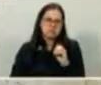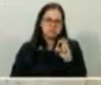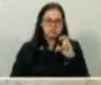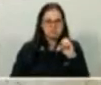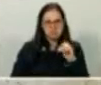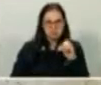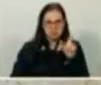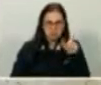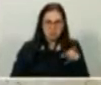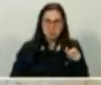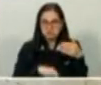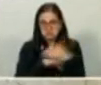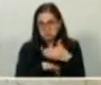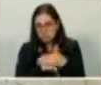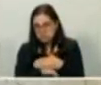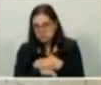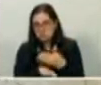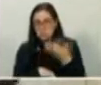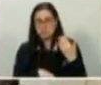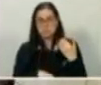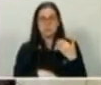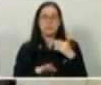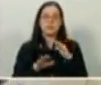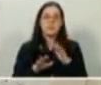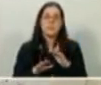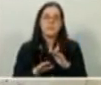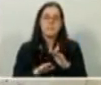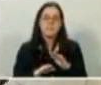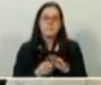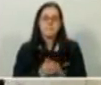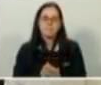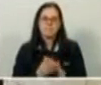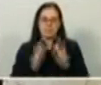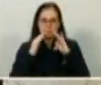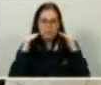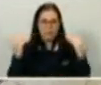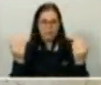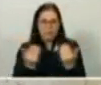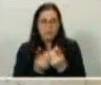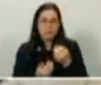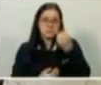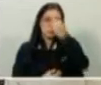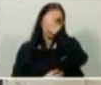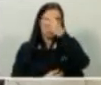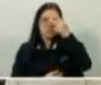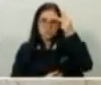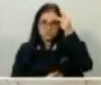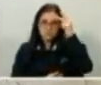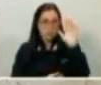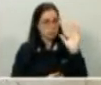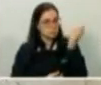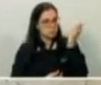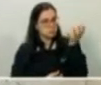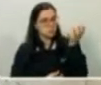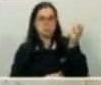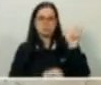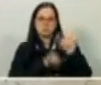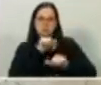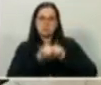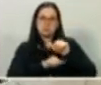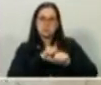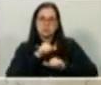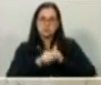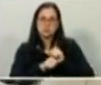Outros eventos da dimensão da Conferência Municipal de Produção Mais Limpa e Mudanças Climáticas, que, num